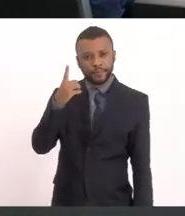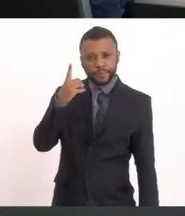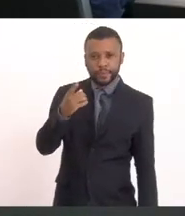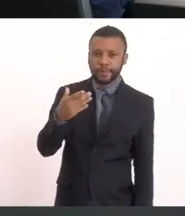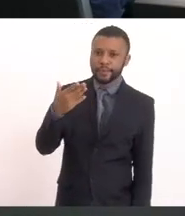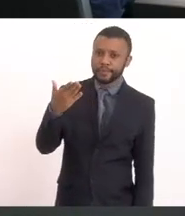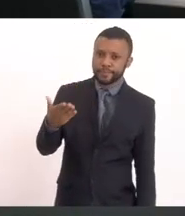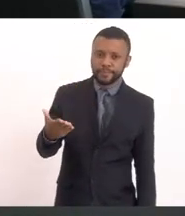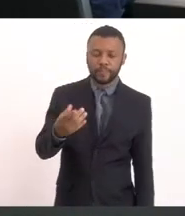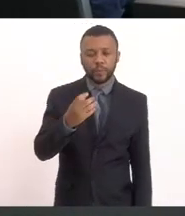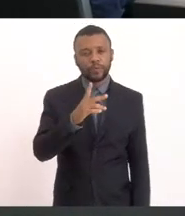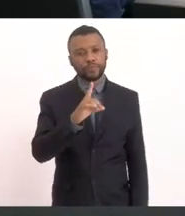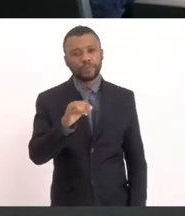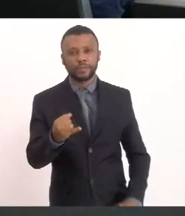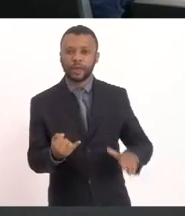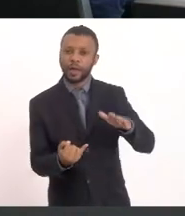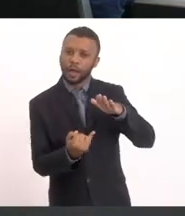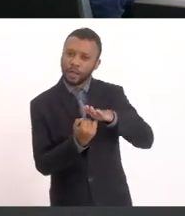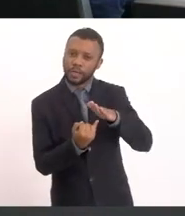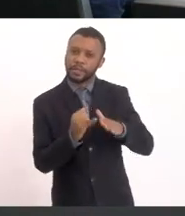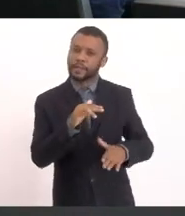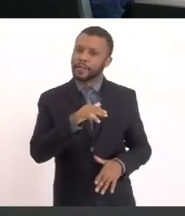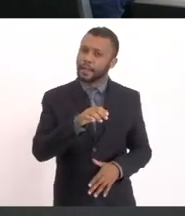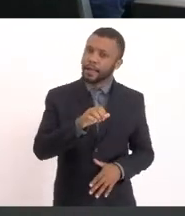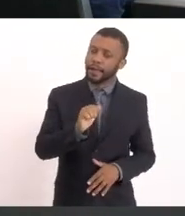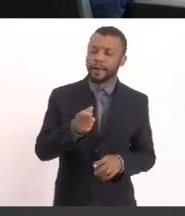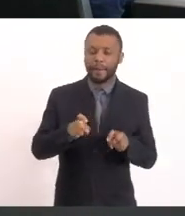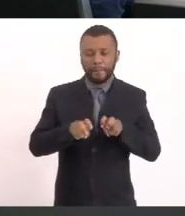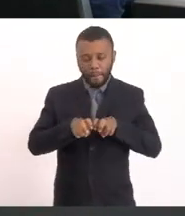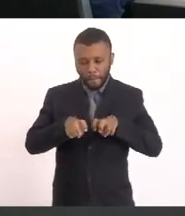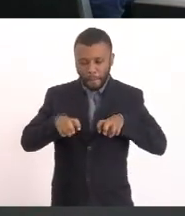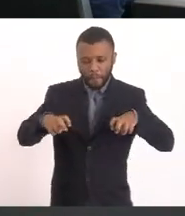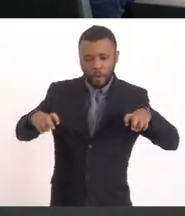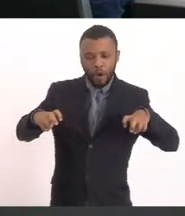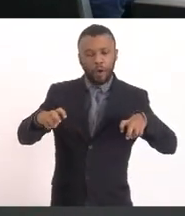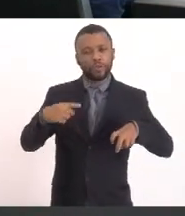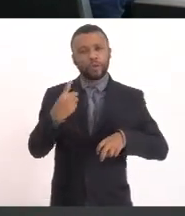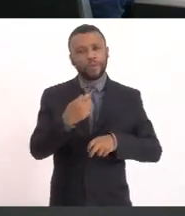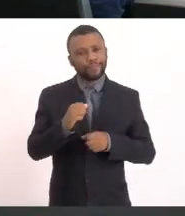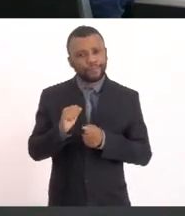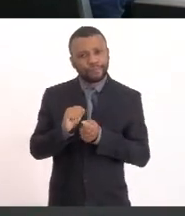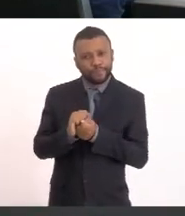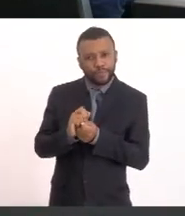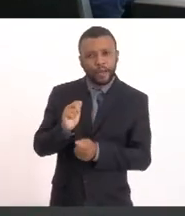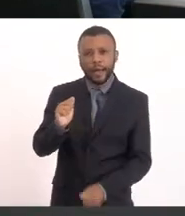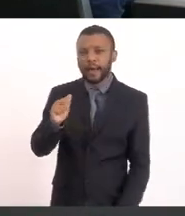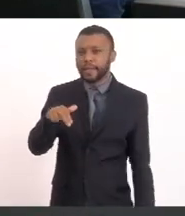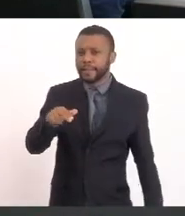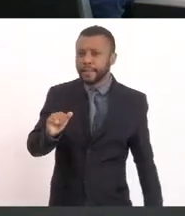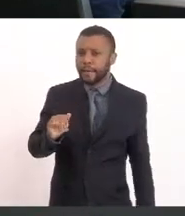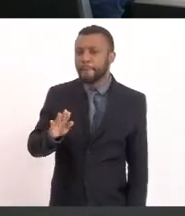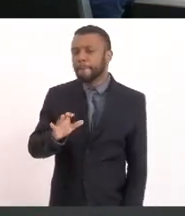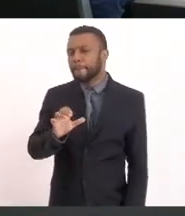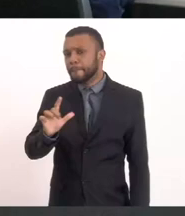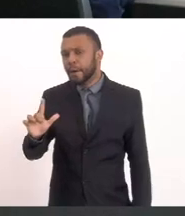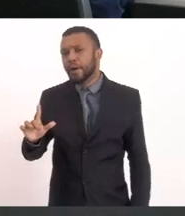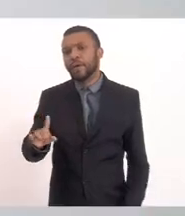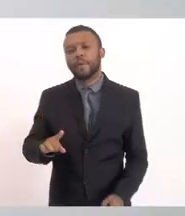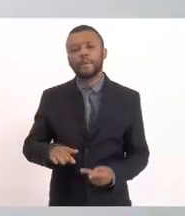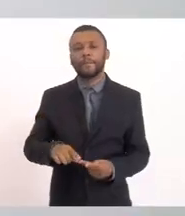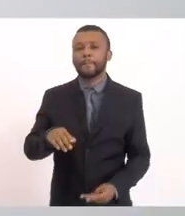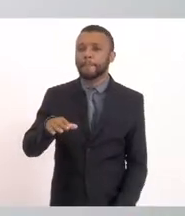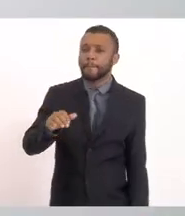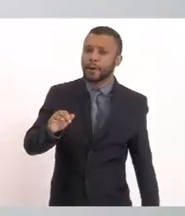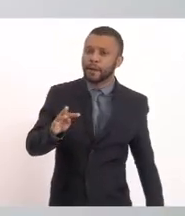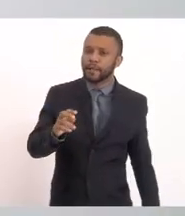dia Inéia Composição da mesa Nosso companheiro De luta Aníbal Matheus Os